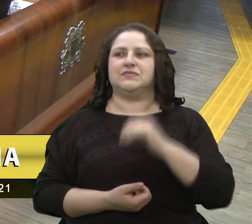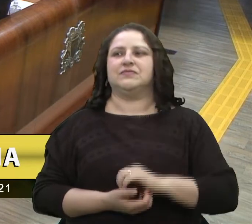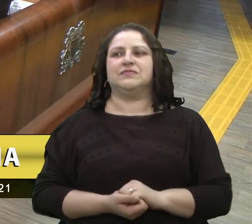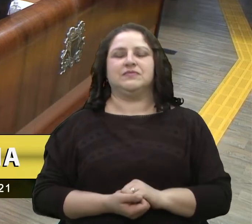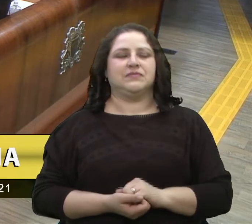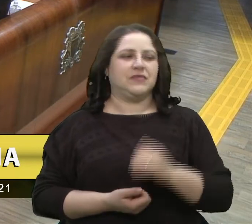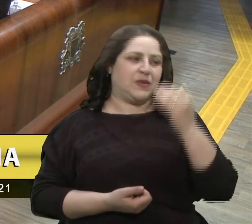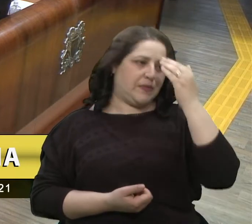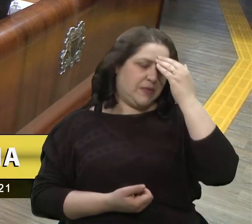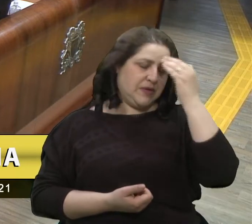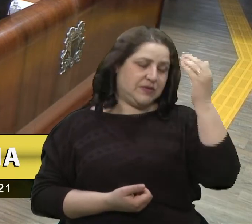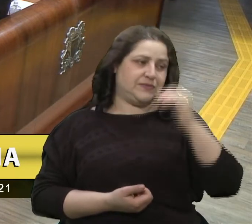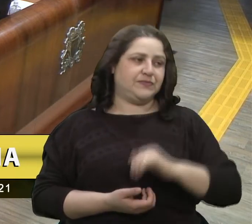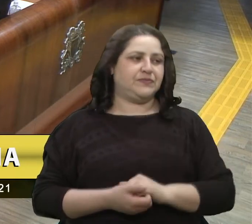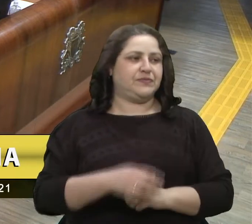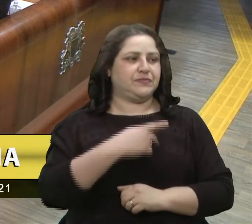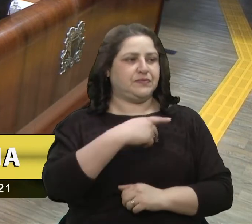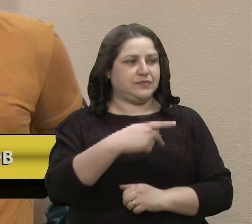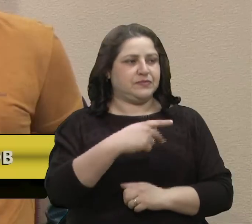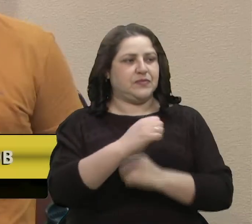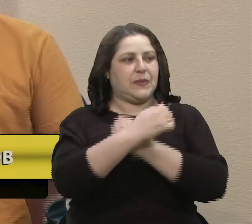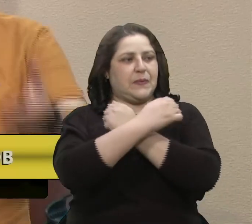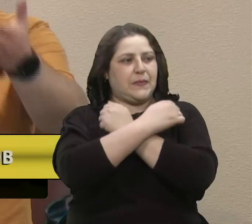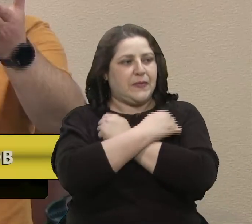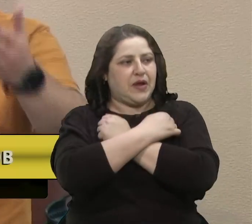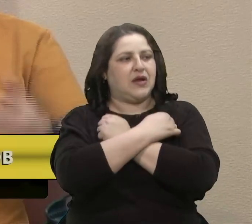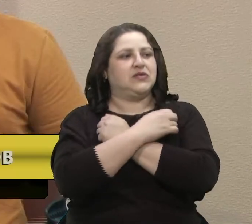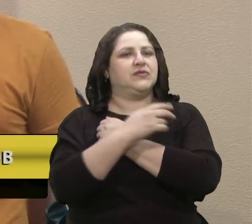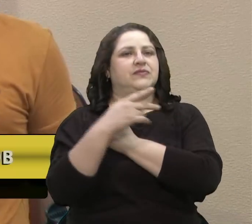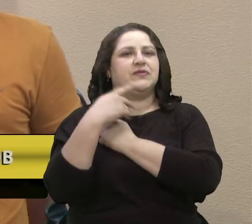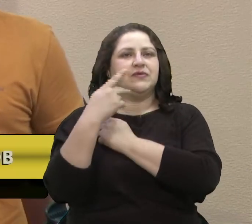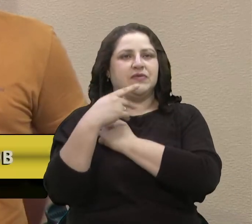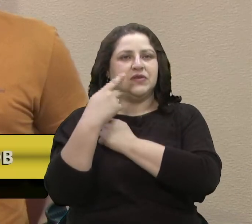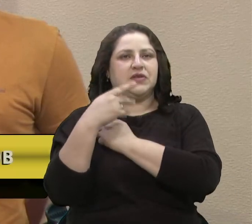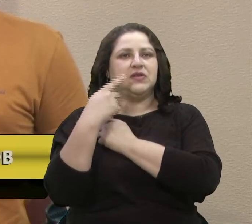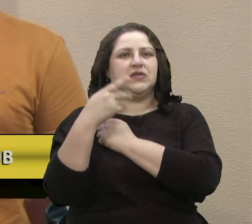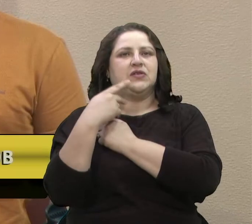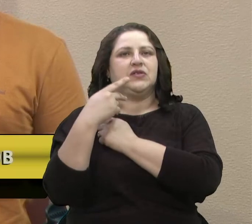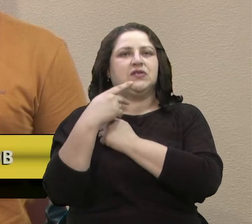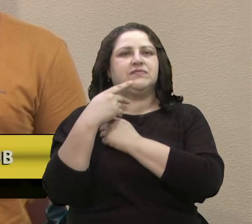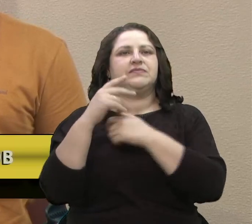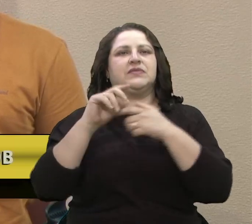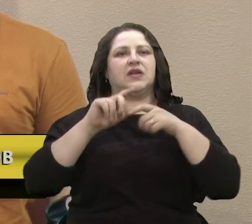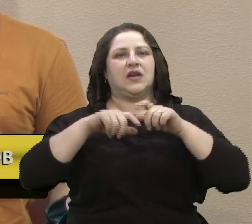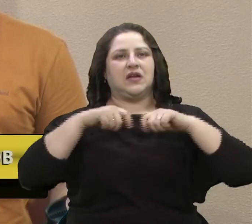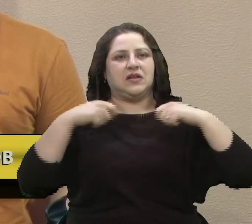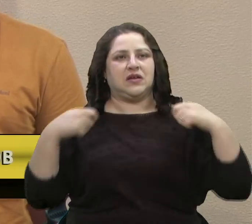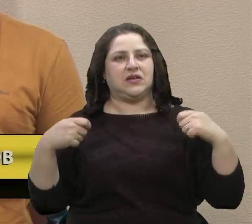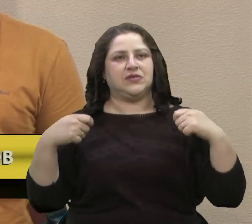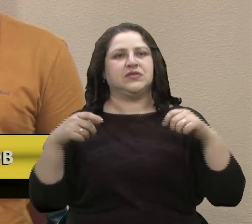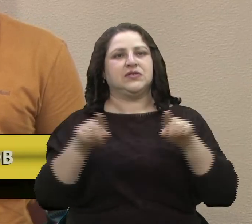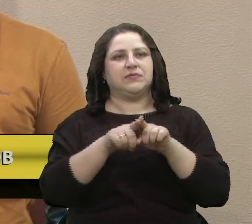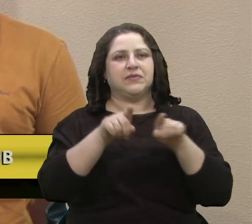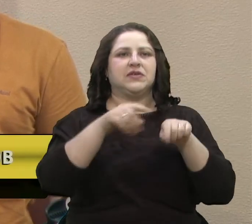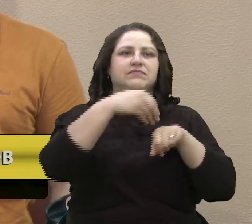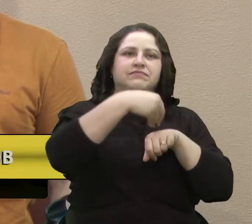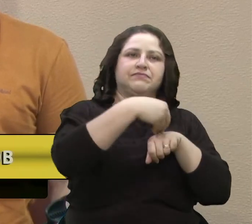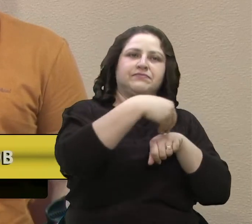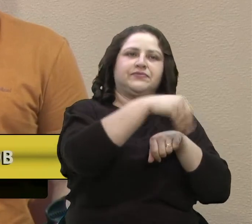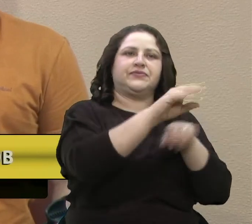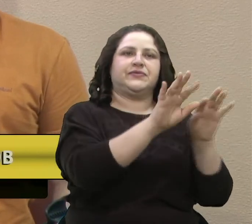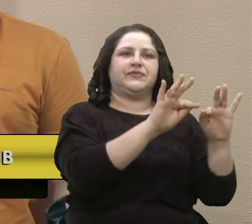forte abraço ao vereador Renato, todo o seu gabinete, e com certeza a família, e transmita a neta, Rafa? Porque